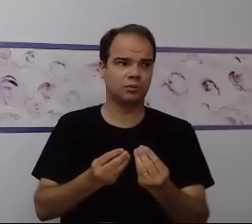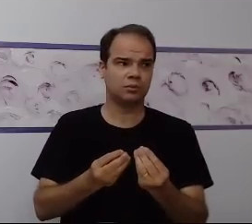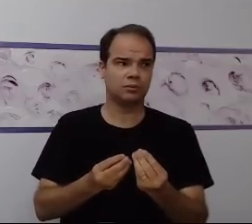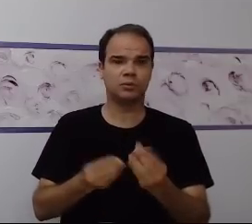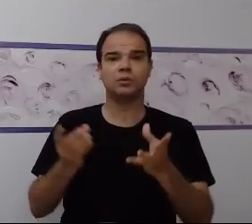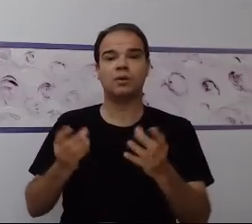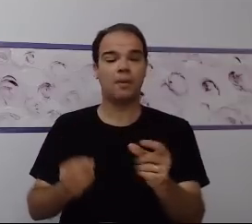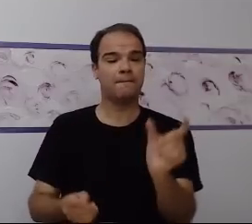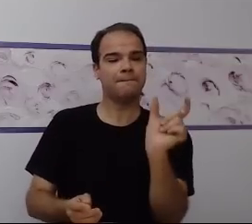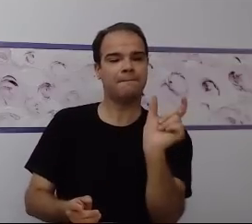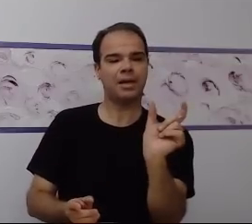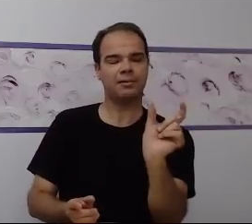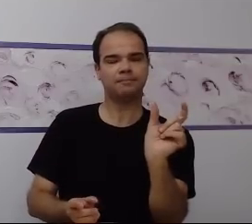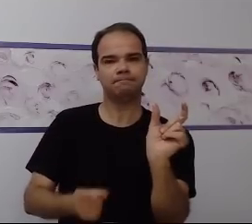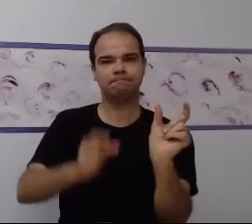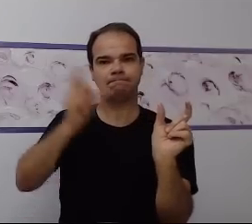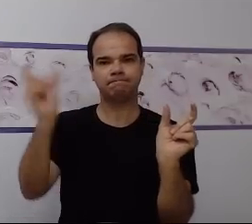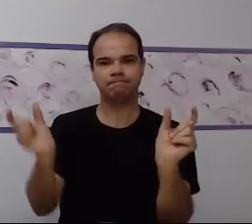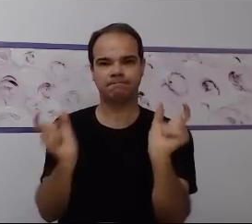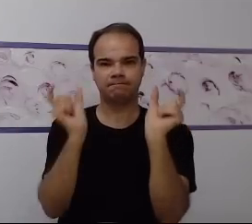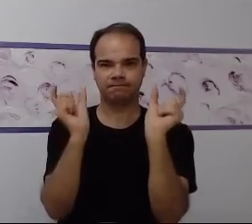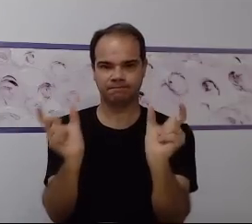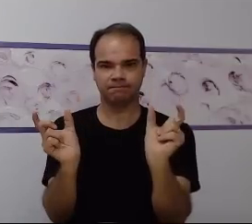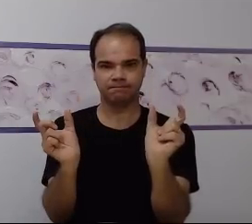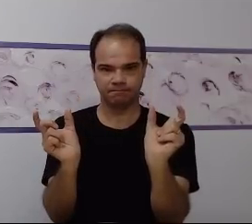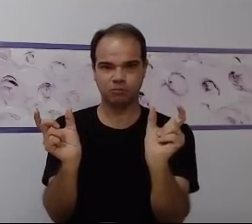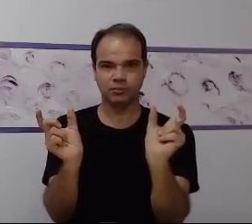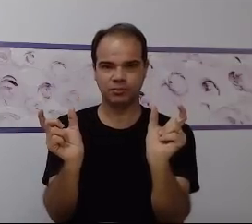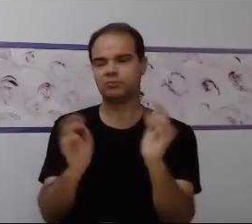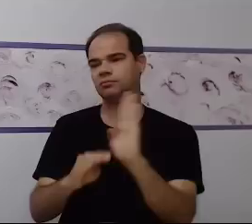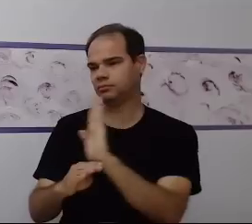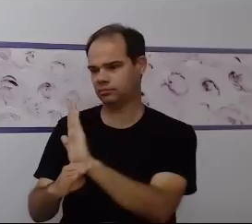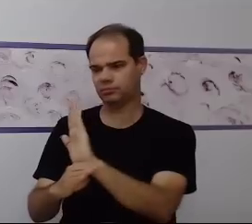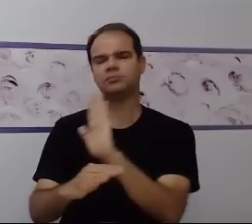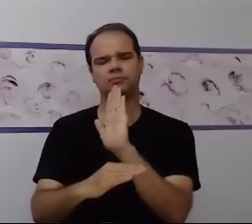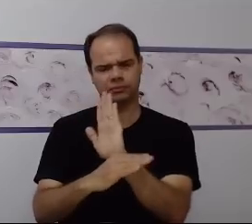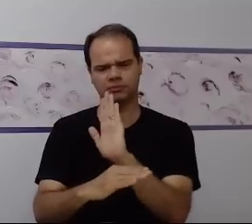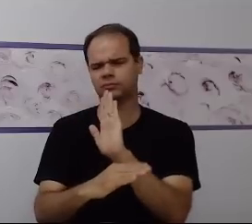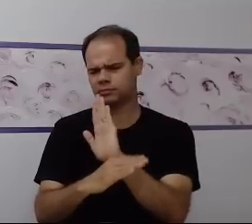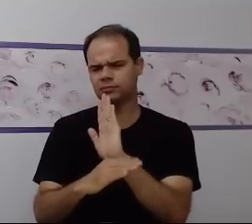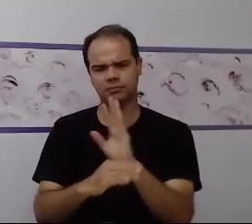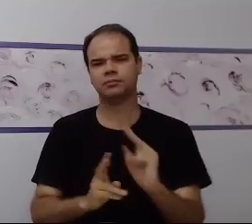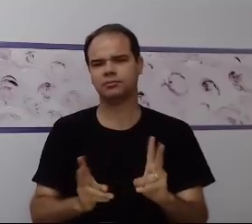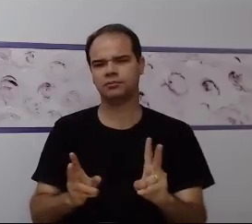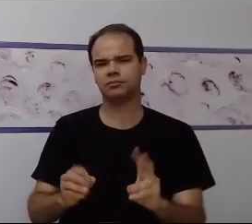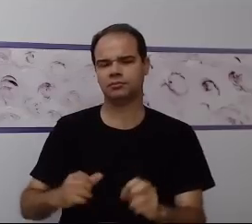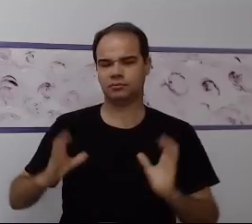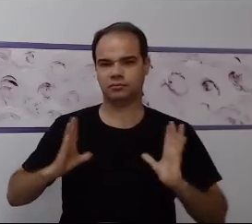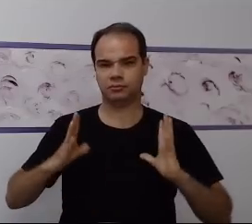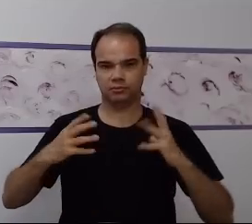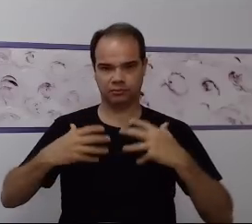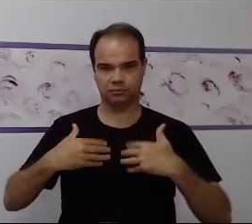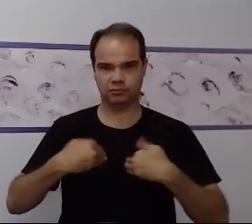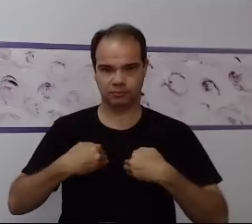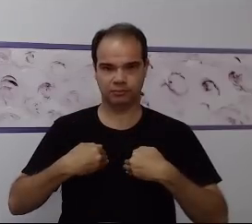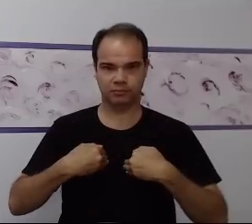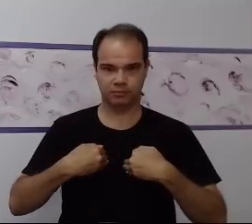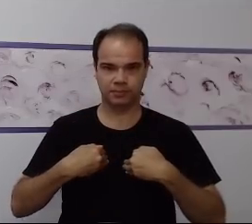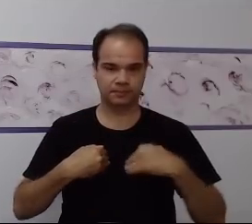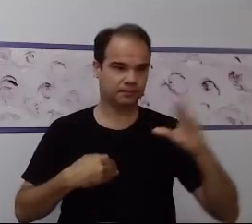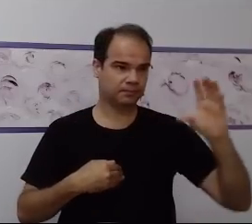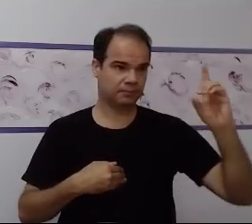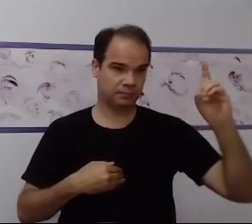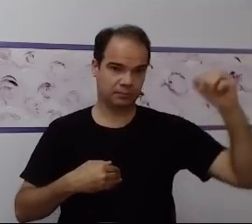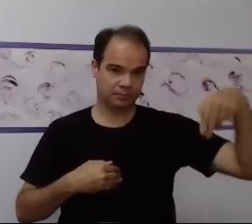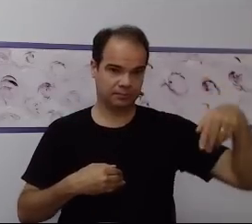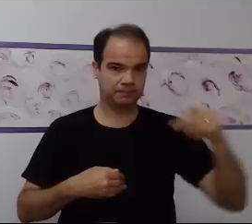o pareamento é um desses precursores para a criança, para o indivíduo com autismo. Essa habilidade